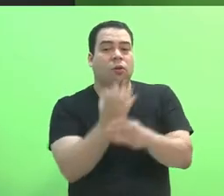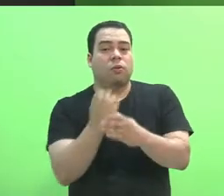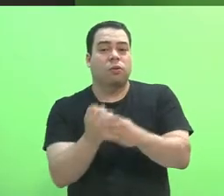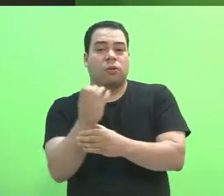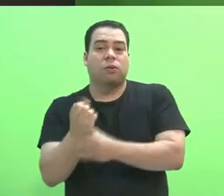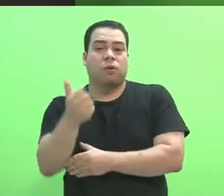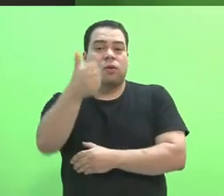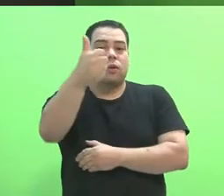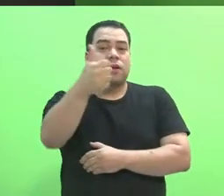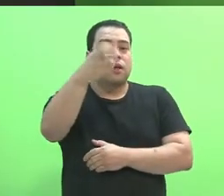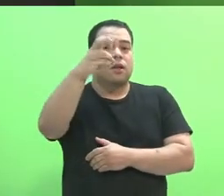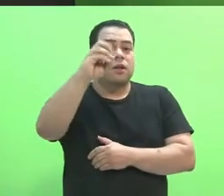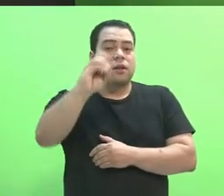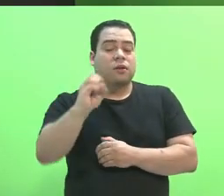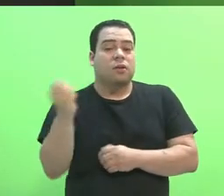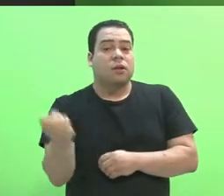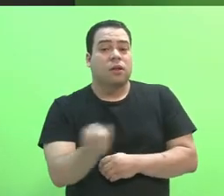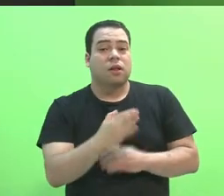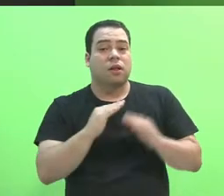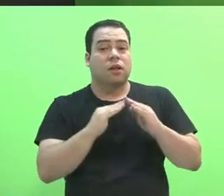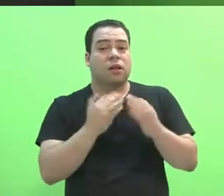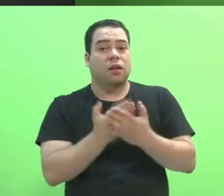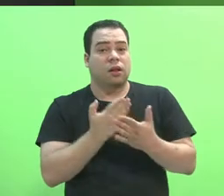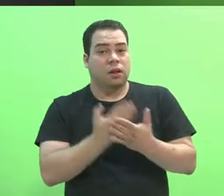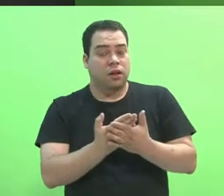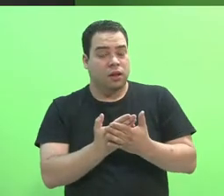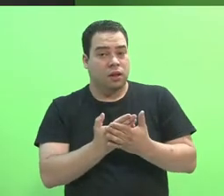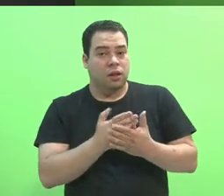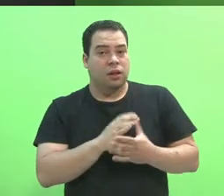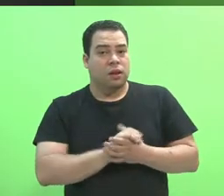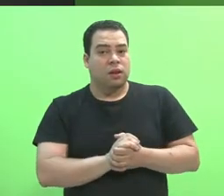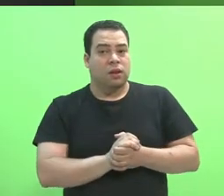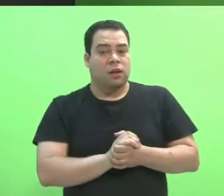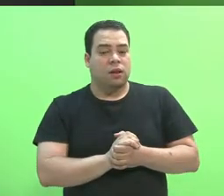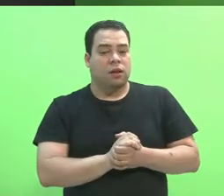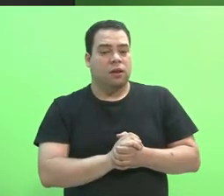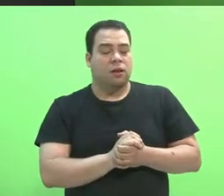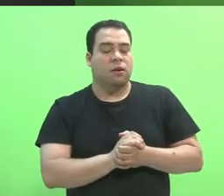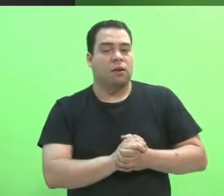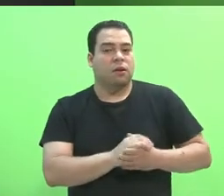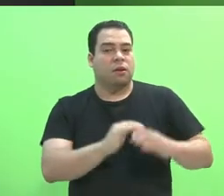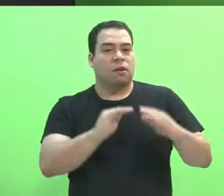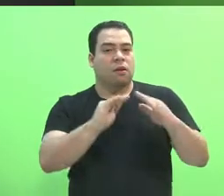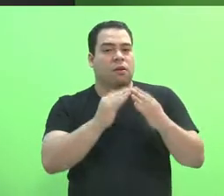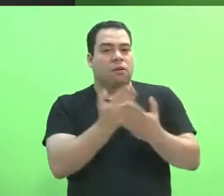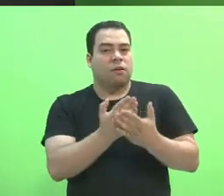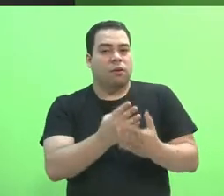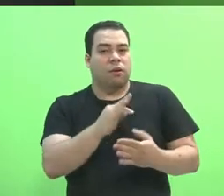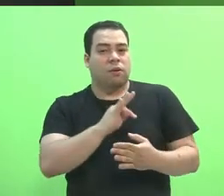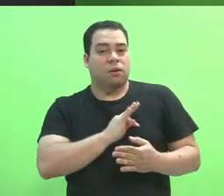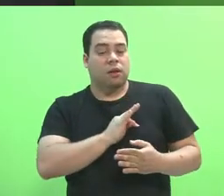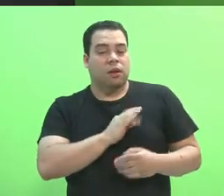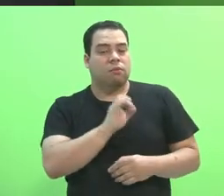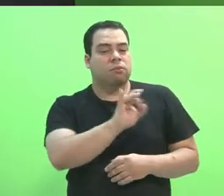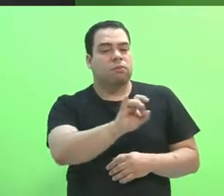unidades de ensino. Uma escola técnica em cada cidade polo do país. Para definir as cidades